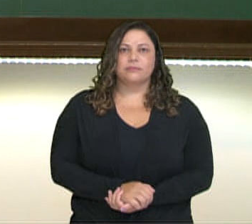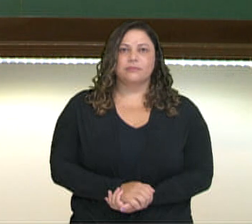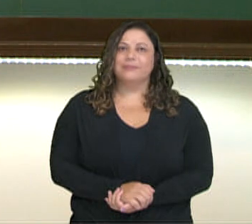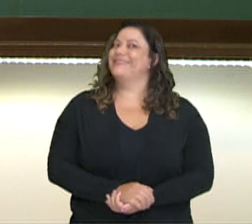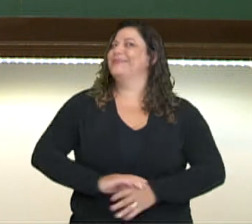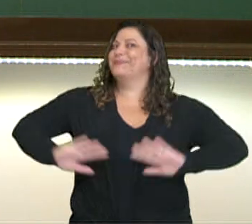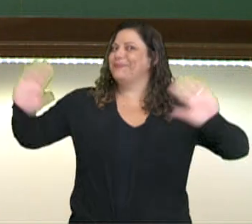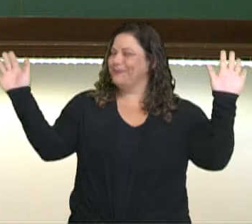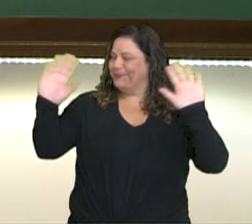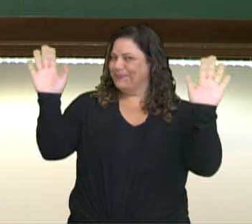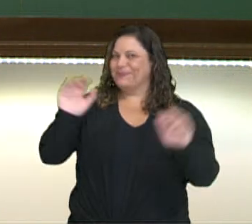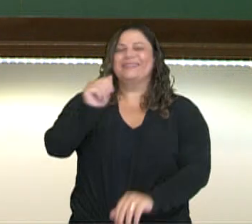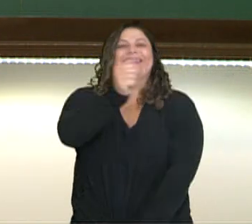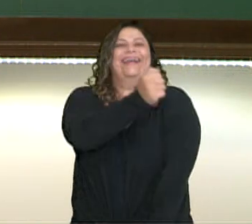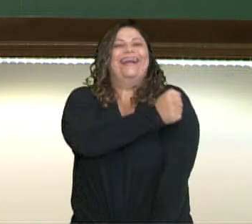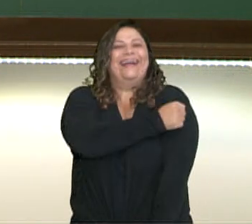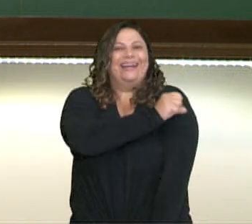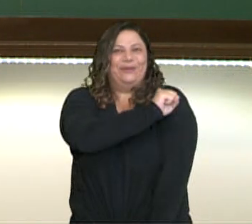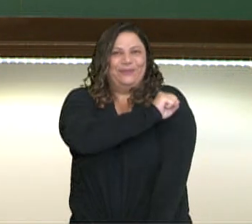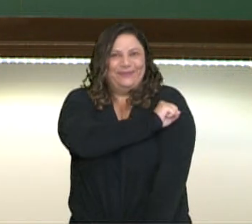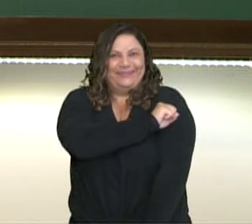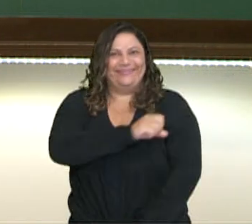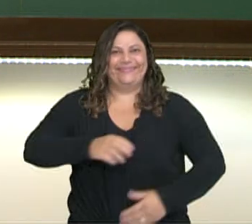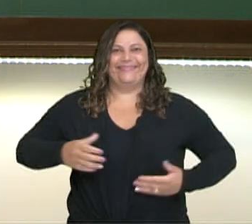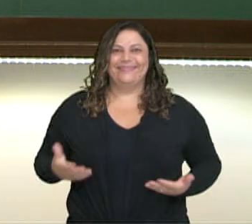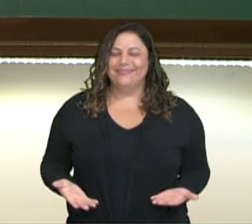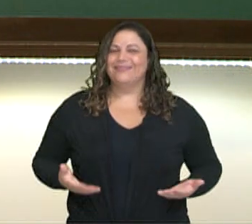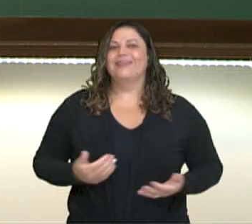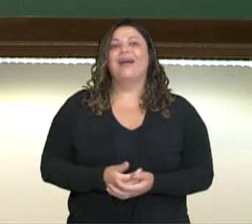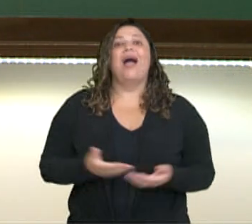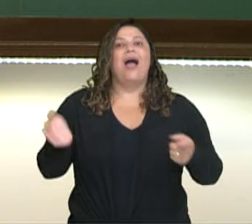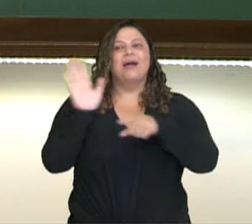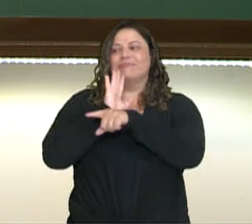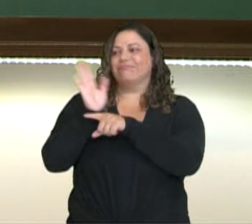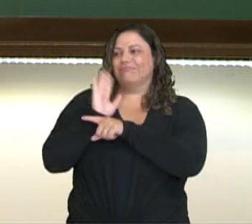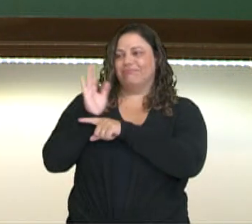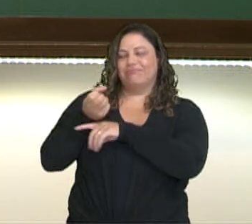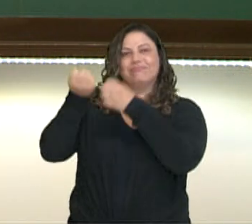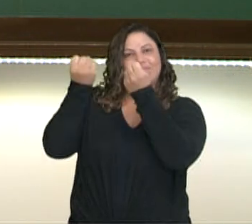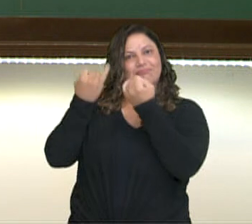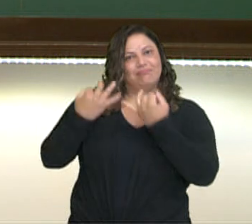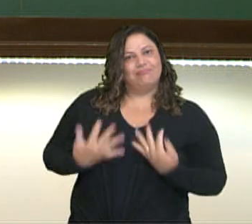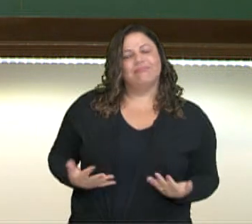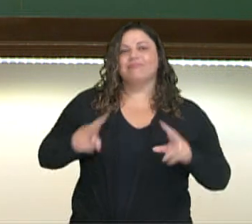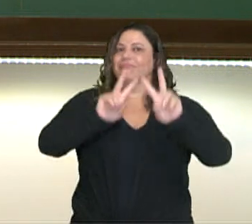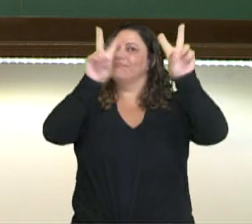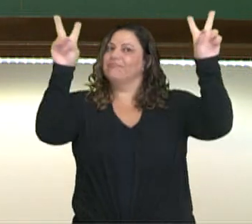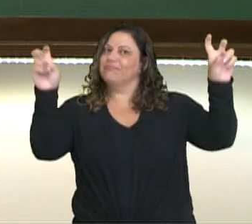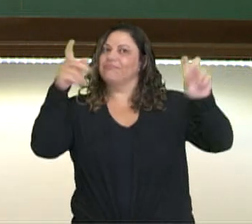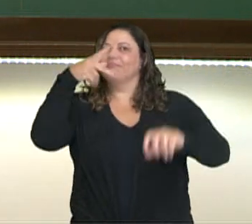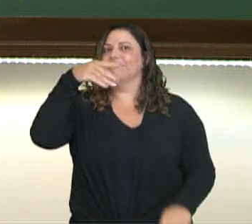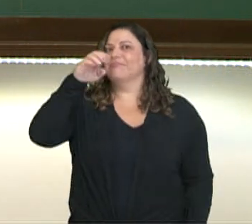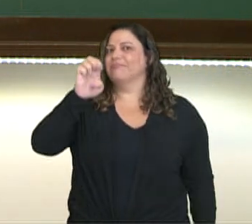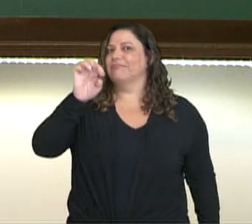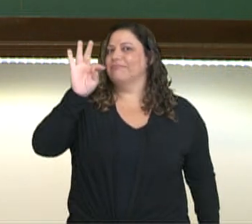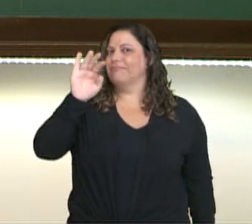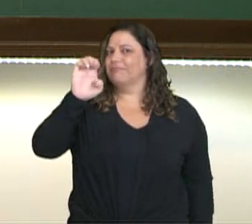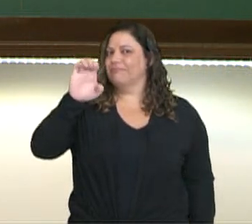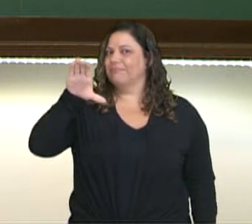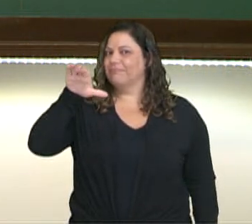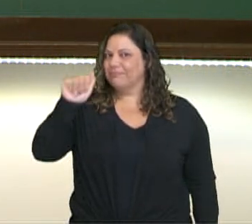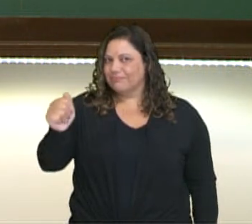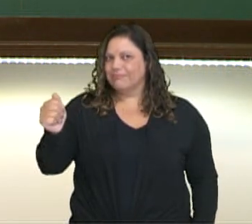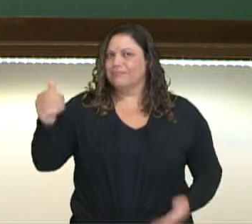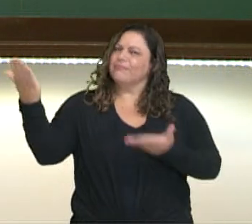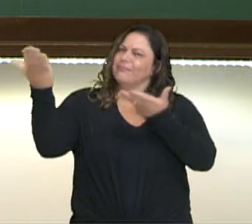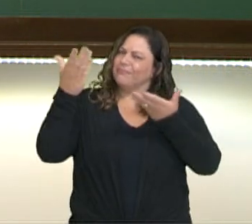Olá, estudantes do oitavo ano! Neste vídeo vamos falar sobre a peteca. Me acompanhe